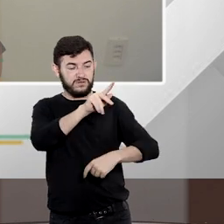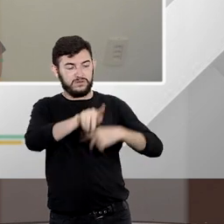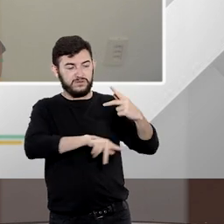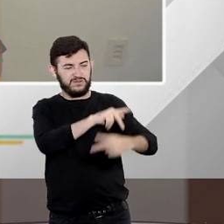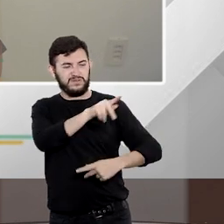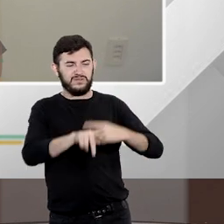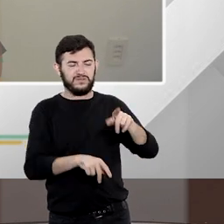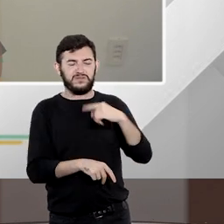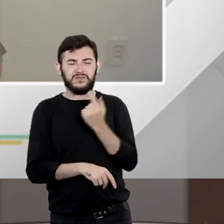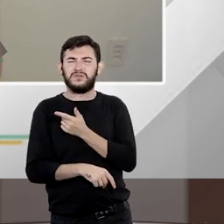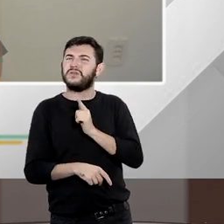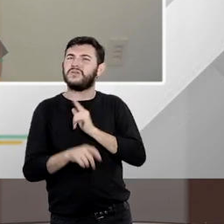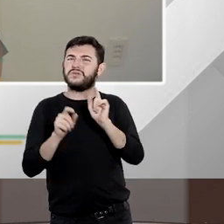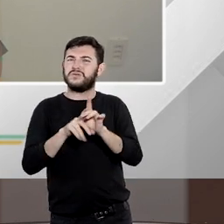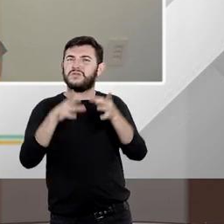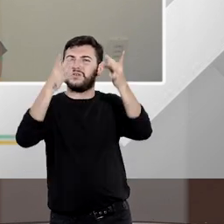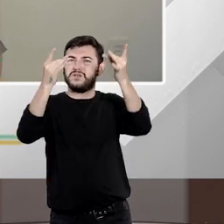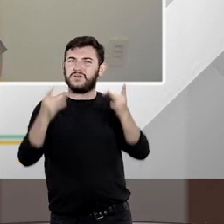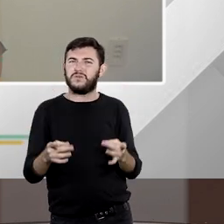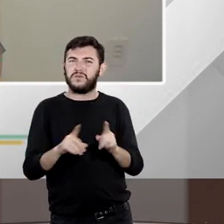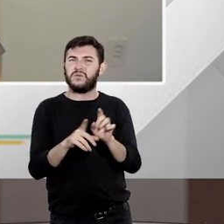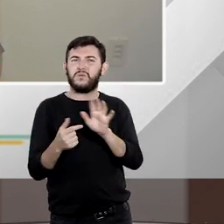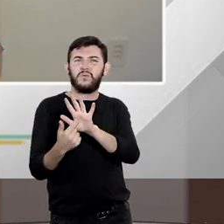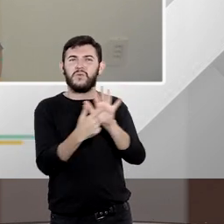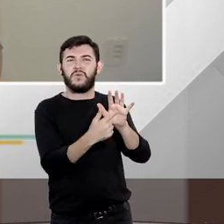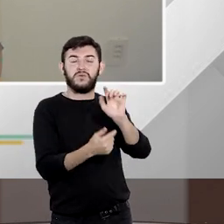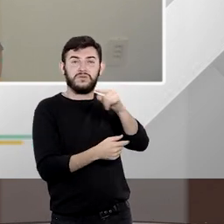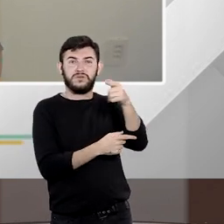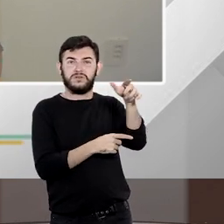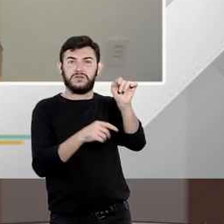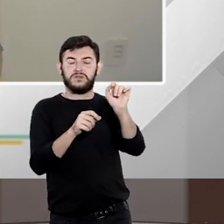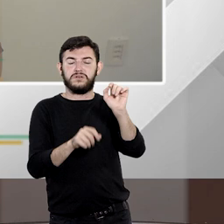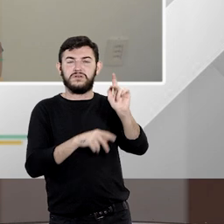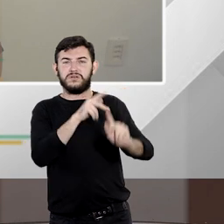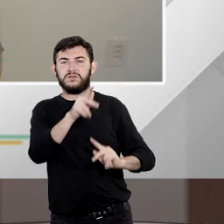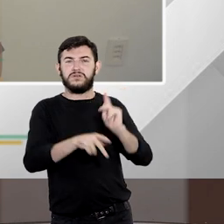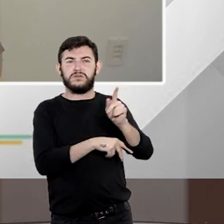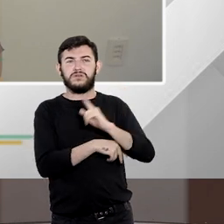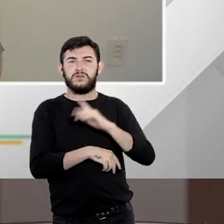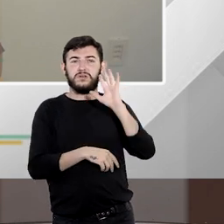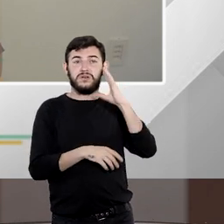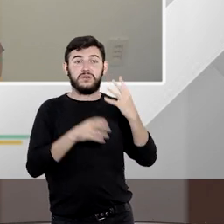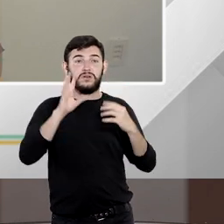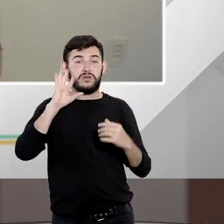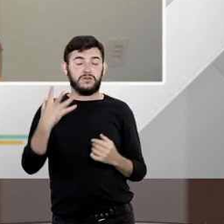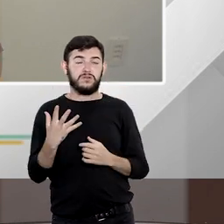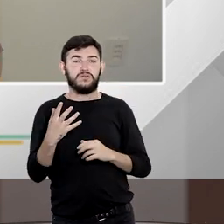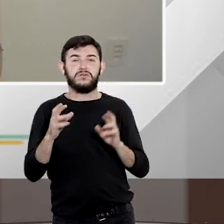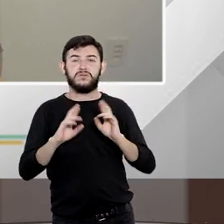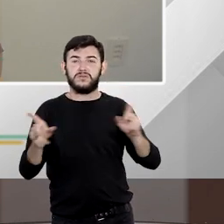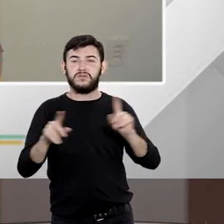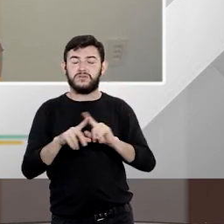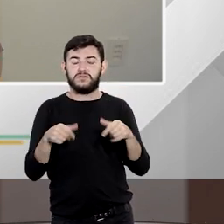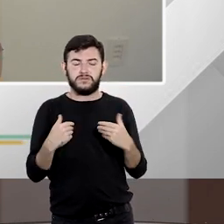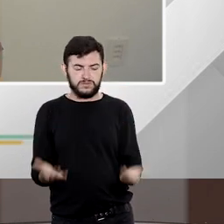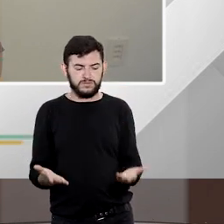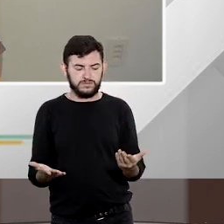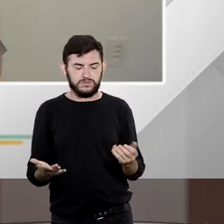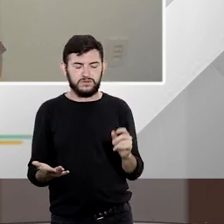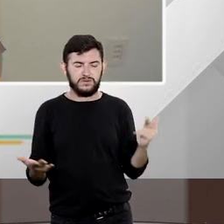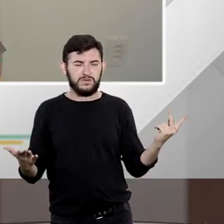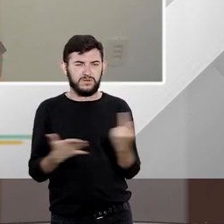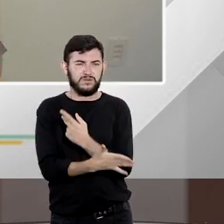encontra uma definição de que a ação popular tem um efeito erga-ombes então o que é decidido na ação popular